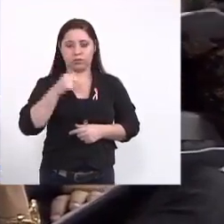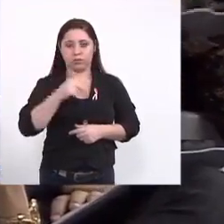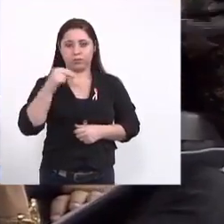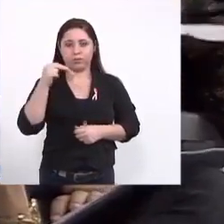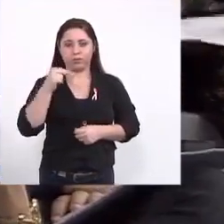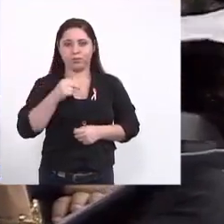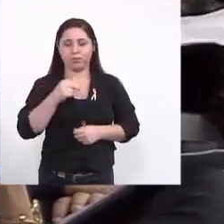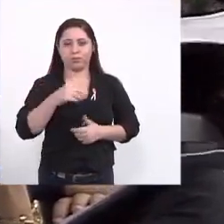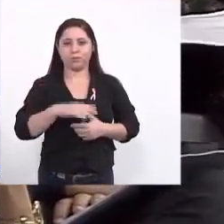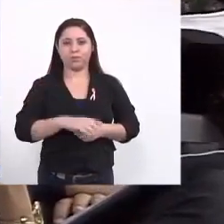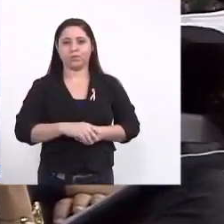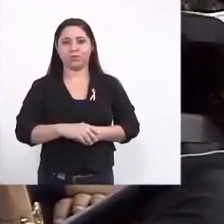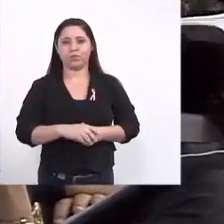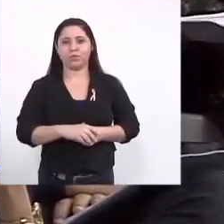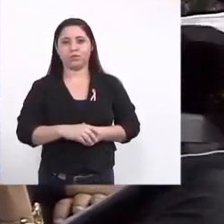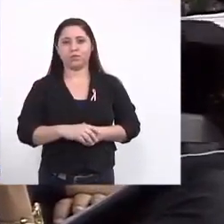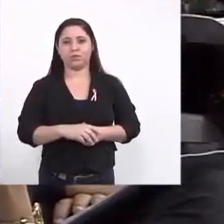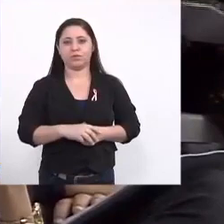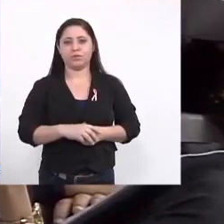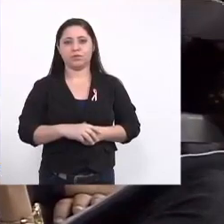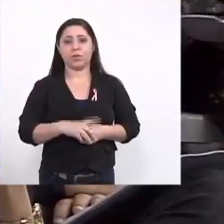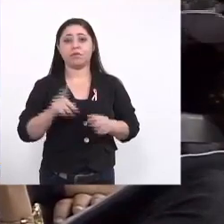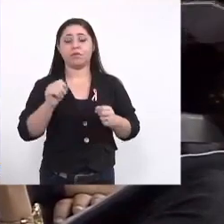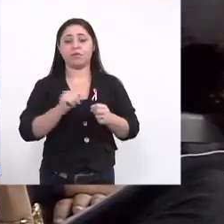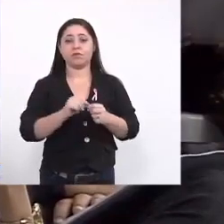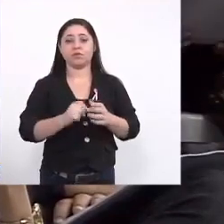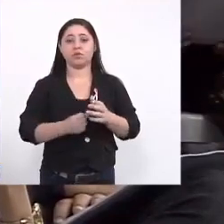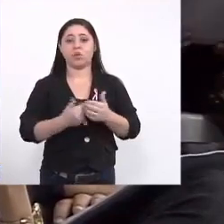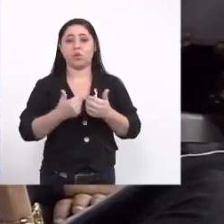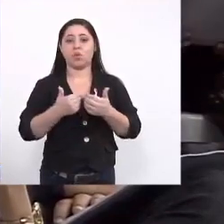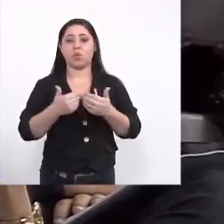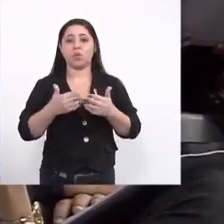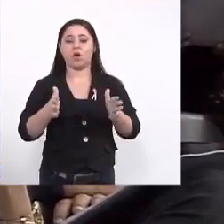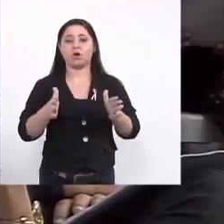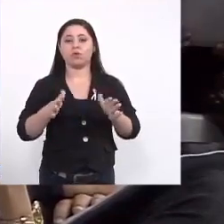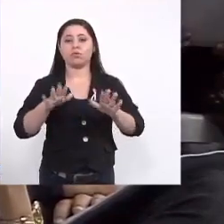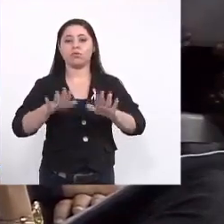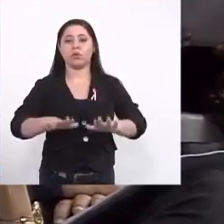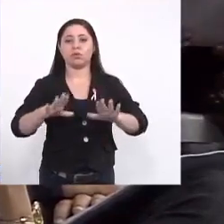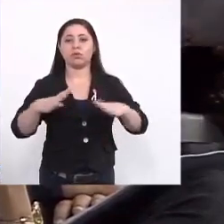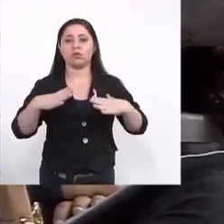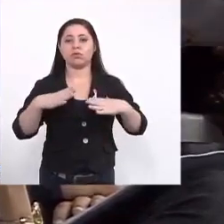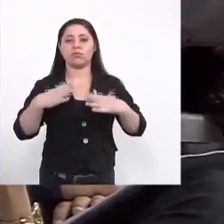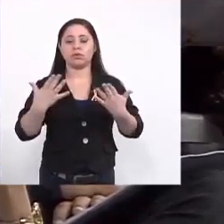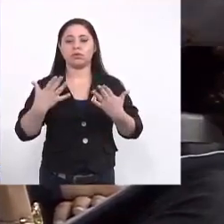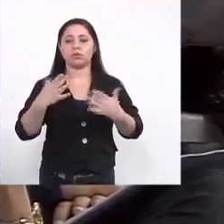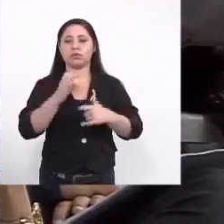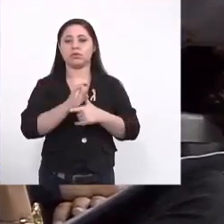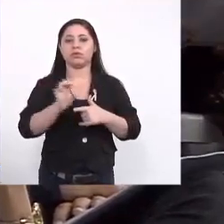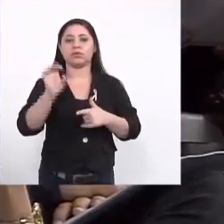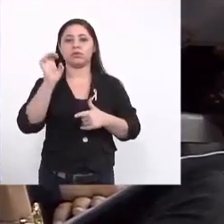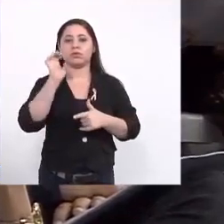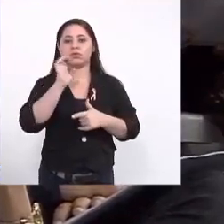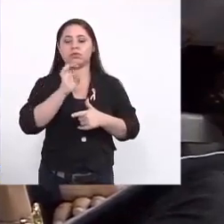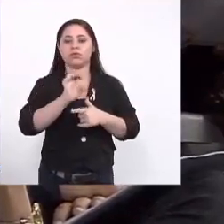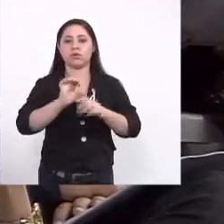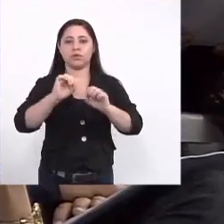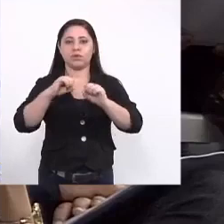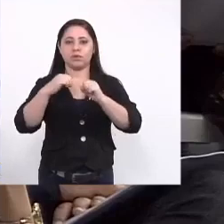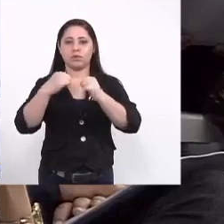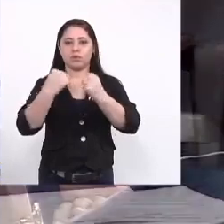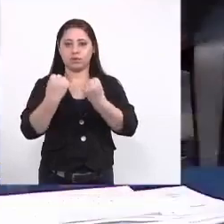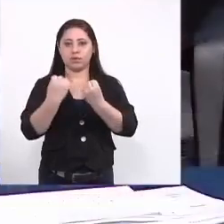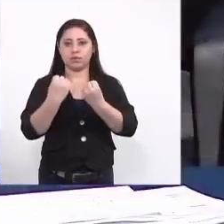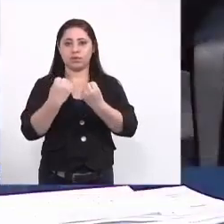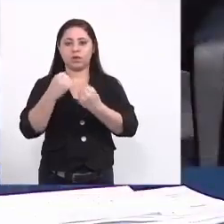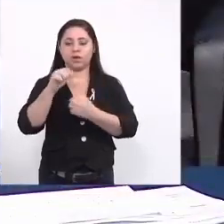nós vamos realizar o lançamento da campanha estadual de combate às